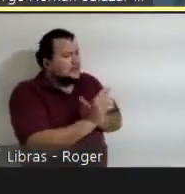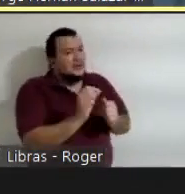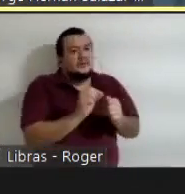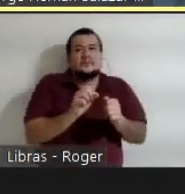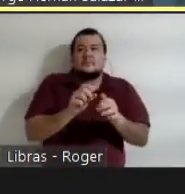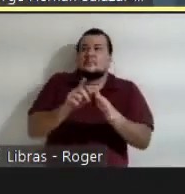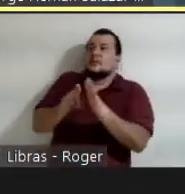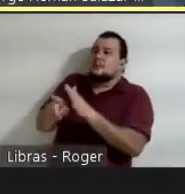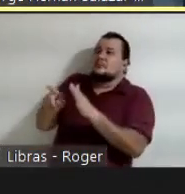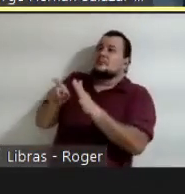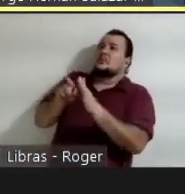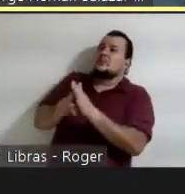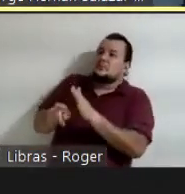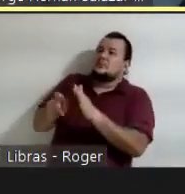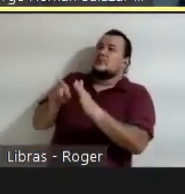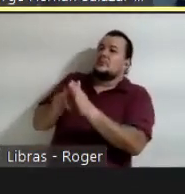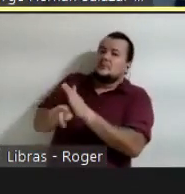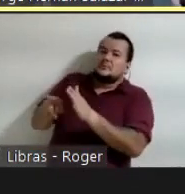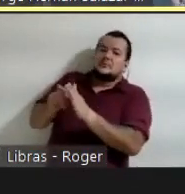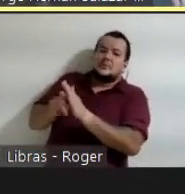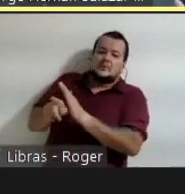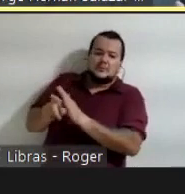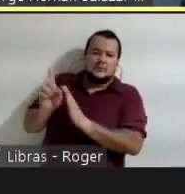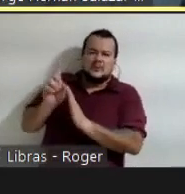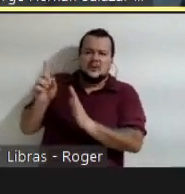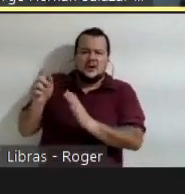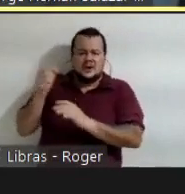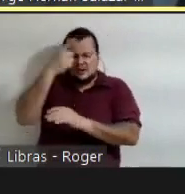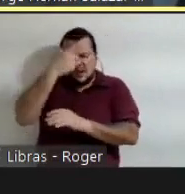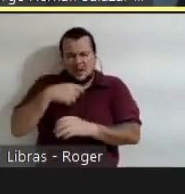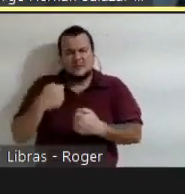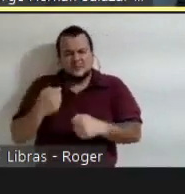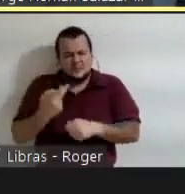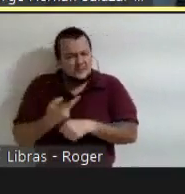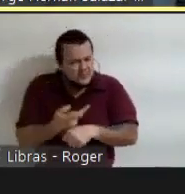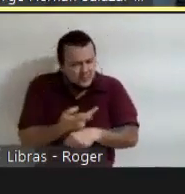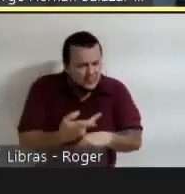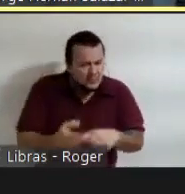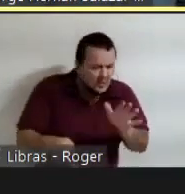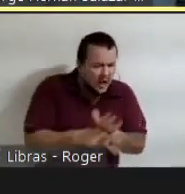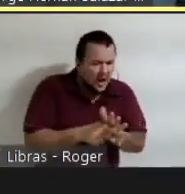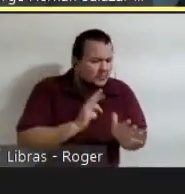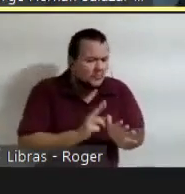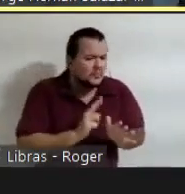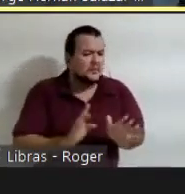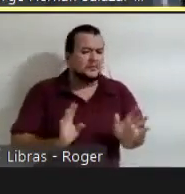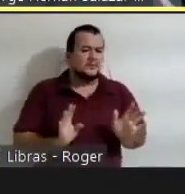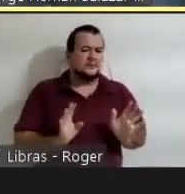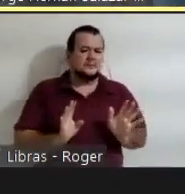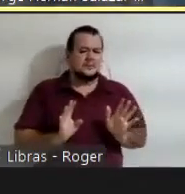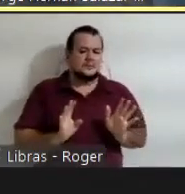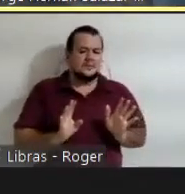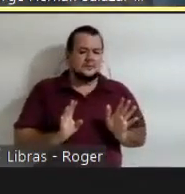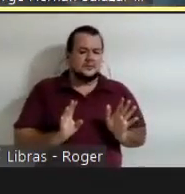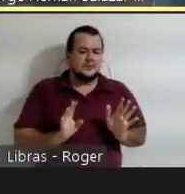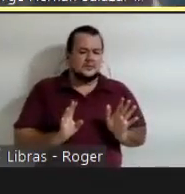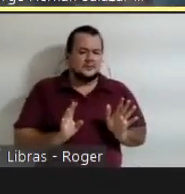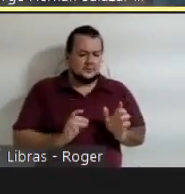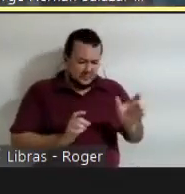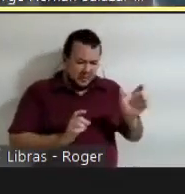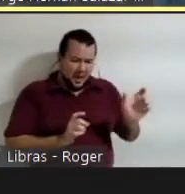E então essas pessoas capazes de producir novas respostas digamos